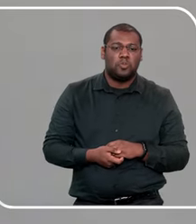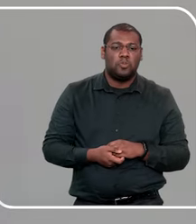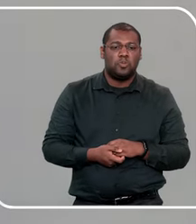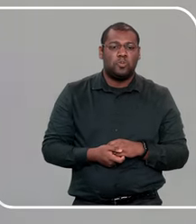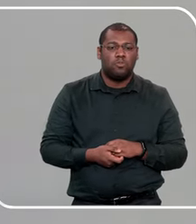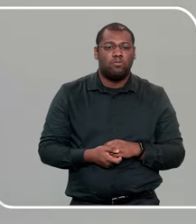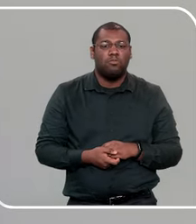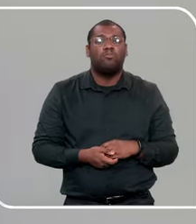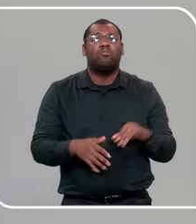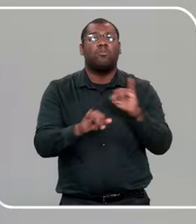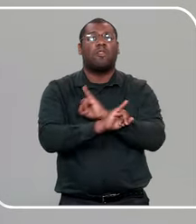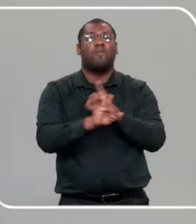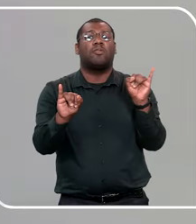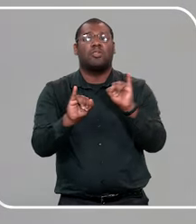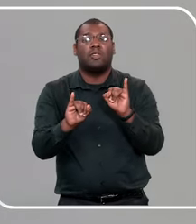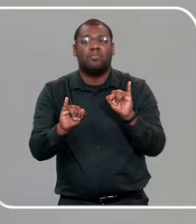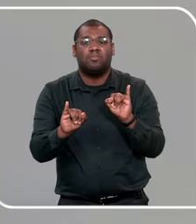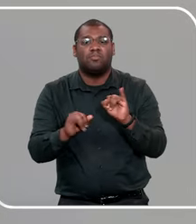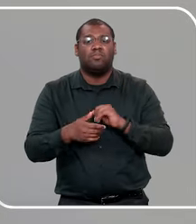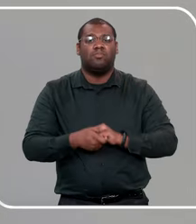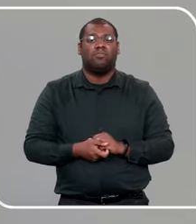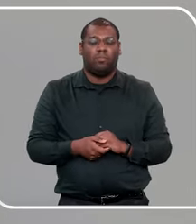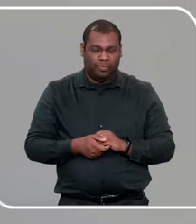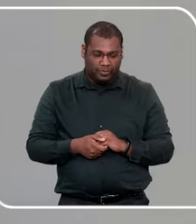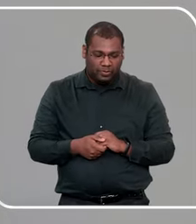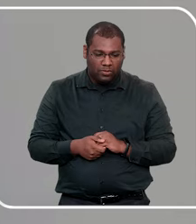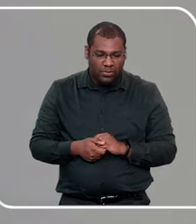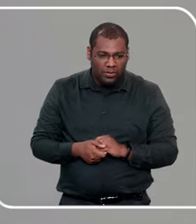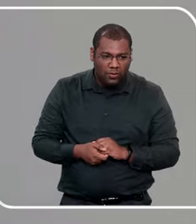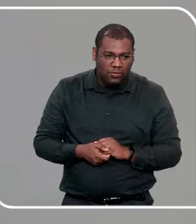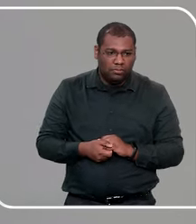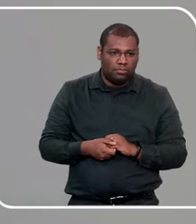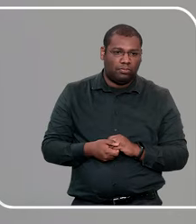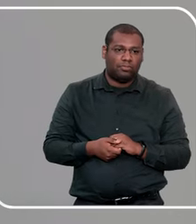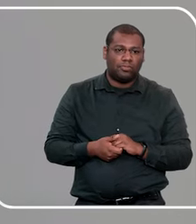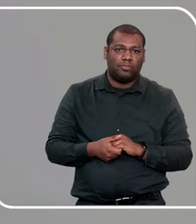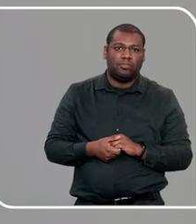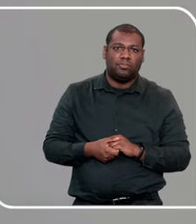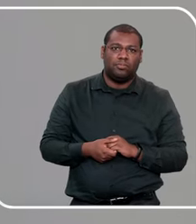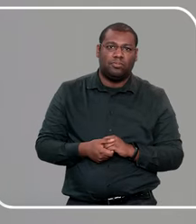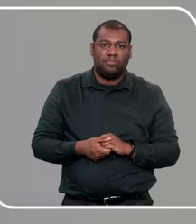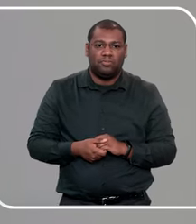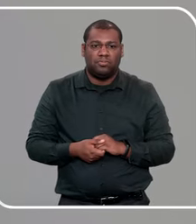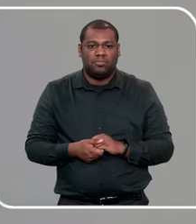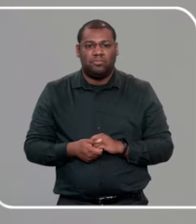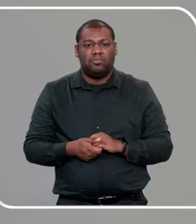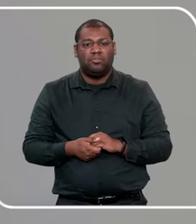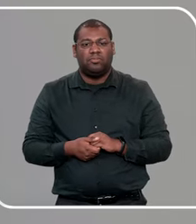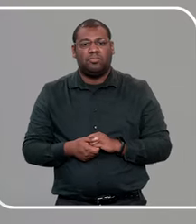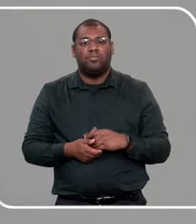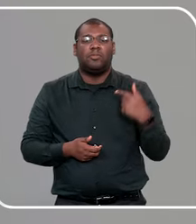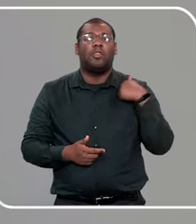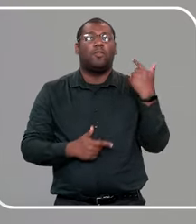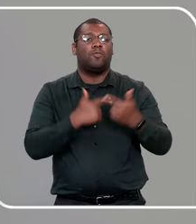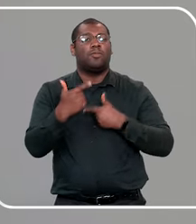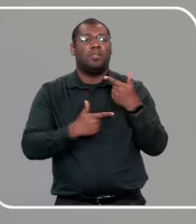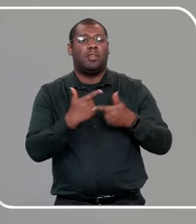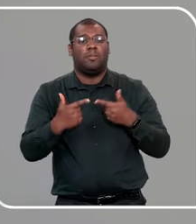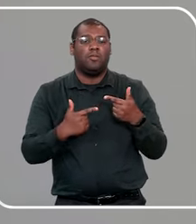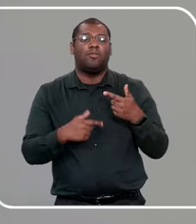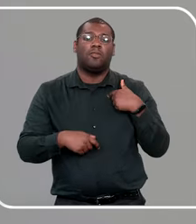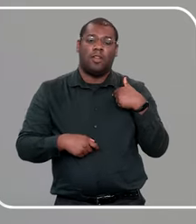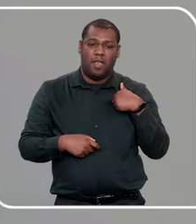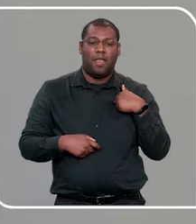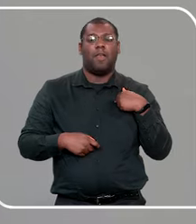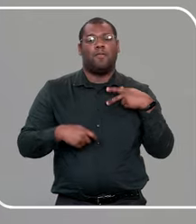Queria citar, rapidamente, um caso, porque traz muito sobre isso, e, eu trabalho, eu sou